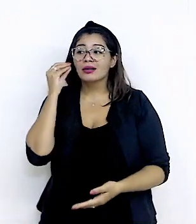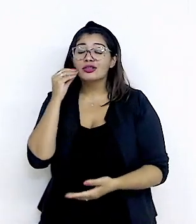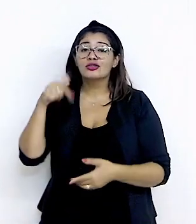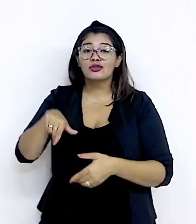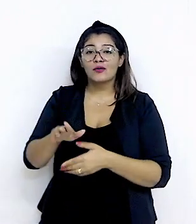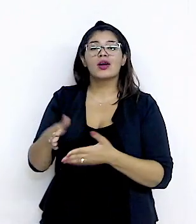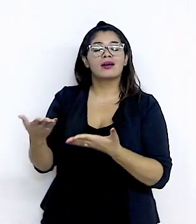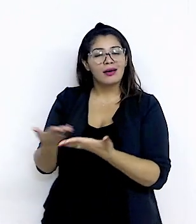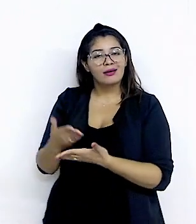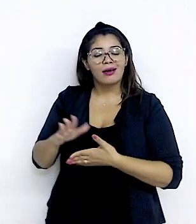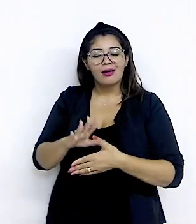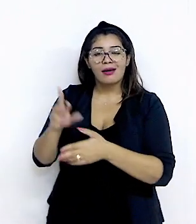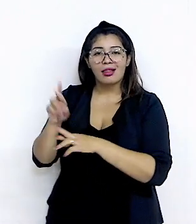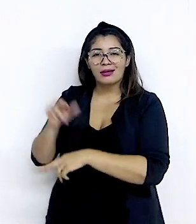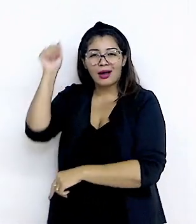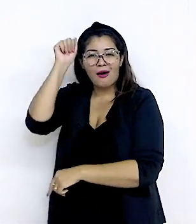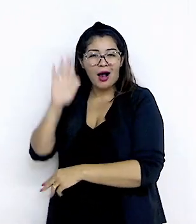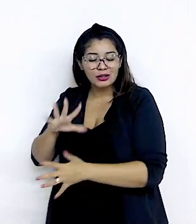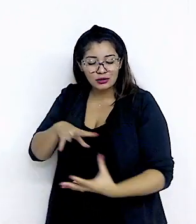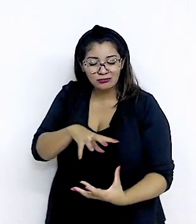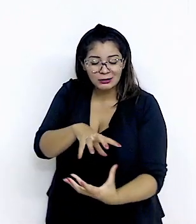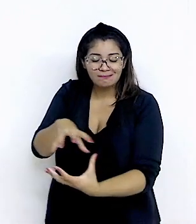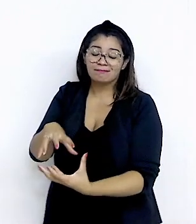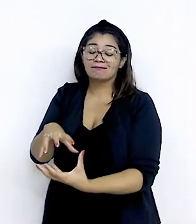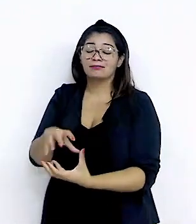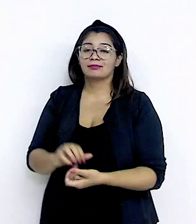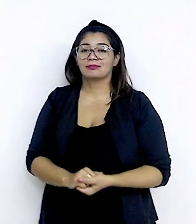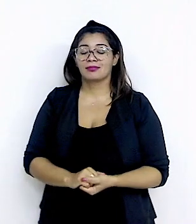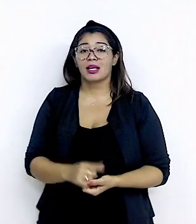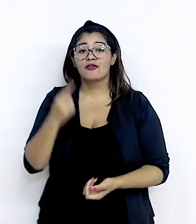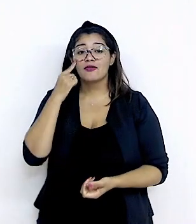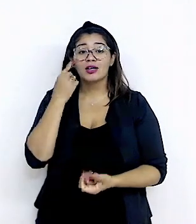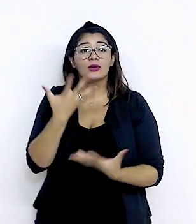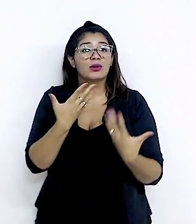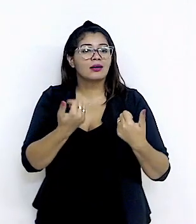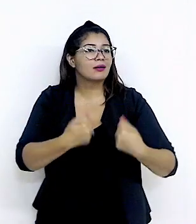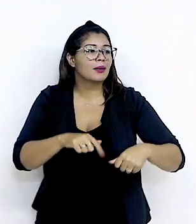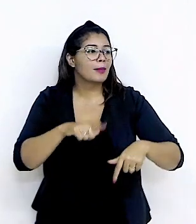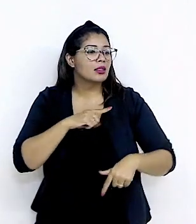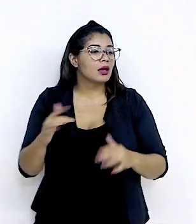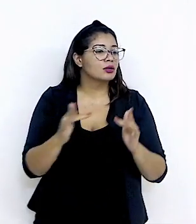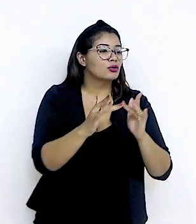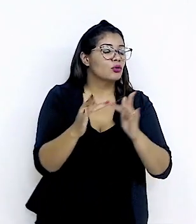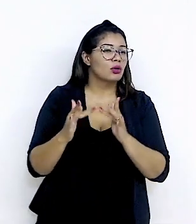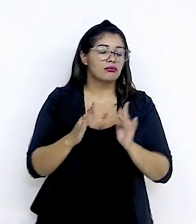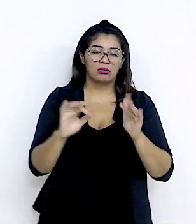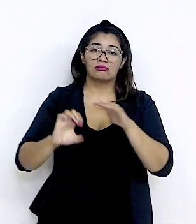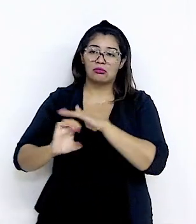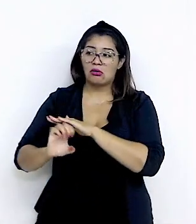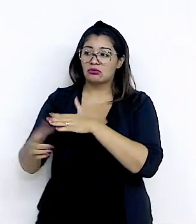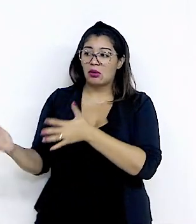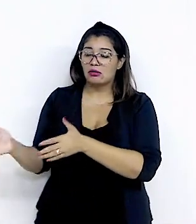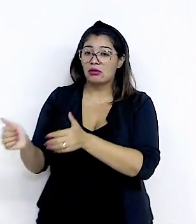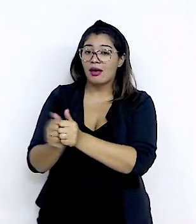Dubai em relação à Ásia, em relação ao mundo E aí ver quais são as possibilidades de contato de comércio com os